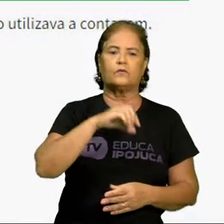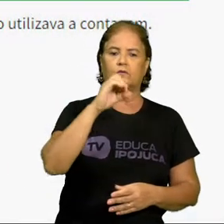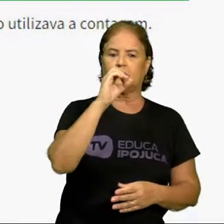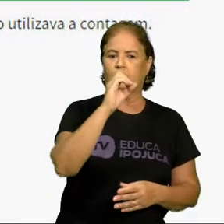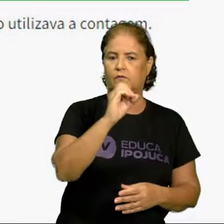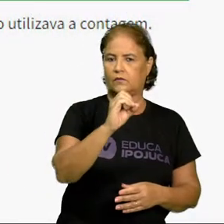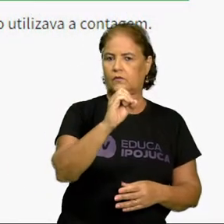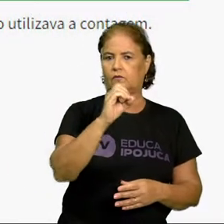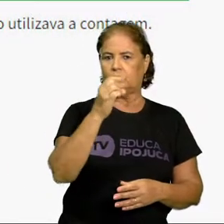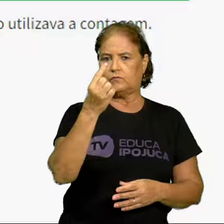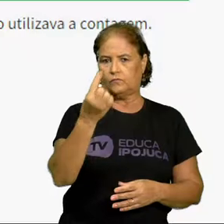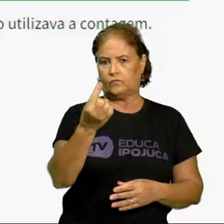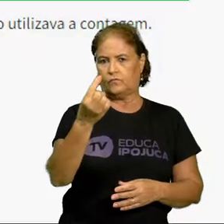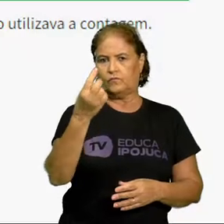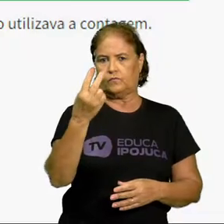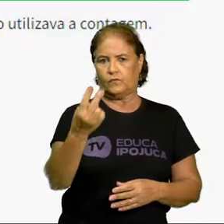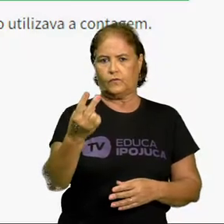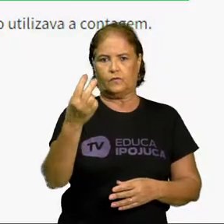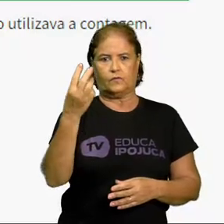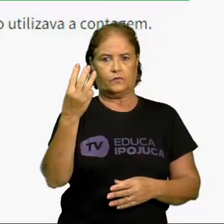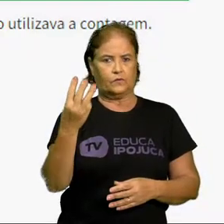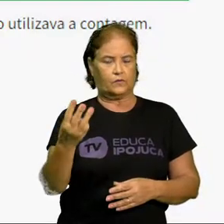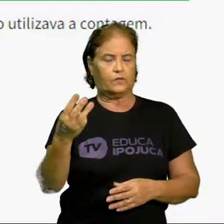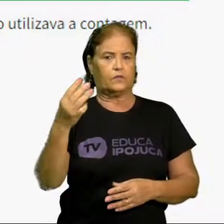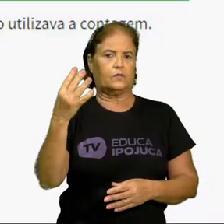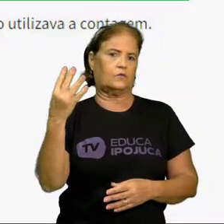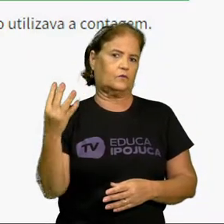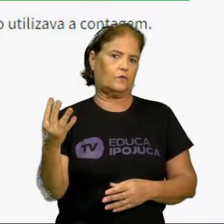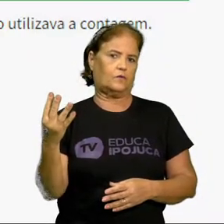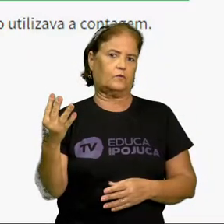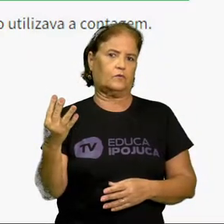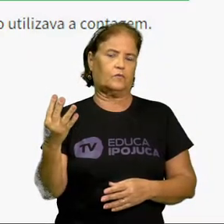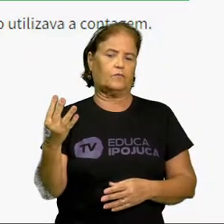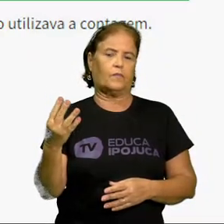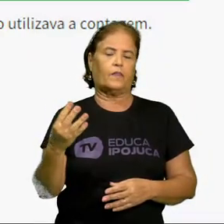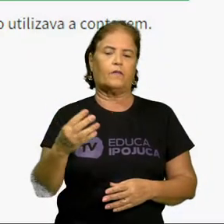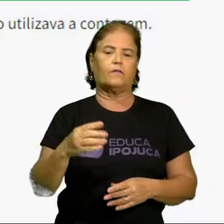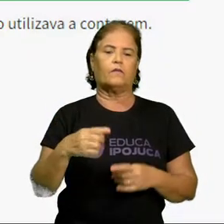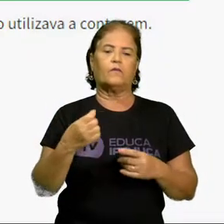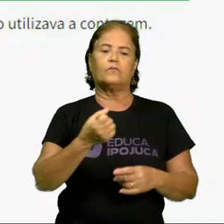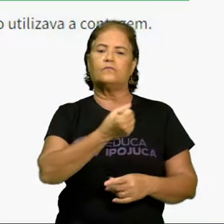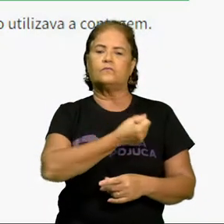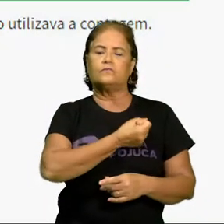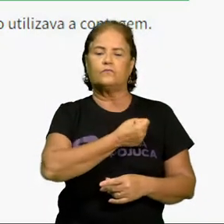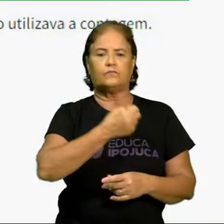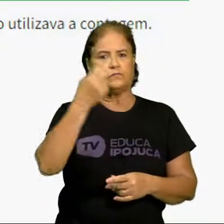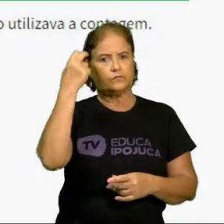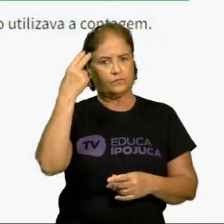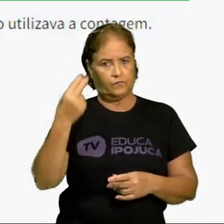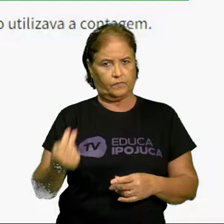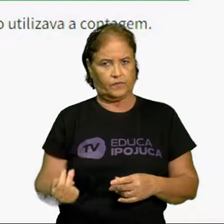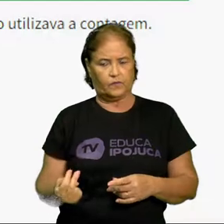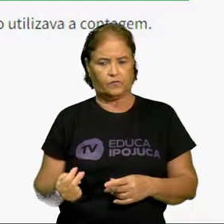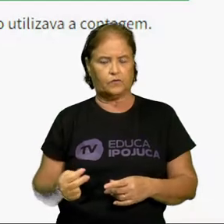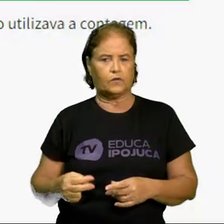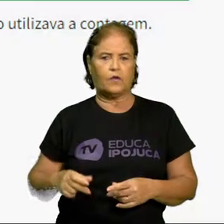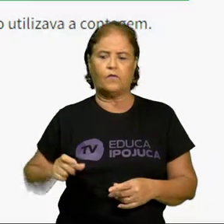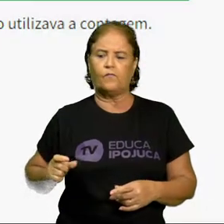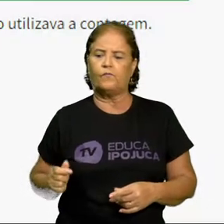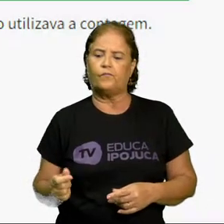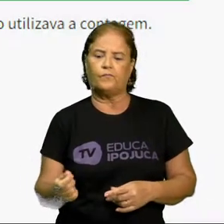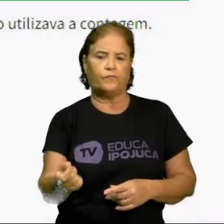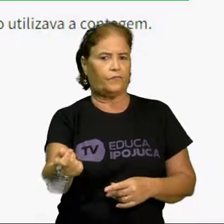1, 2, 3, 4 e os números naturais, eles são infinitos.